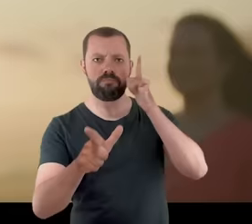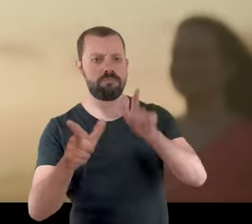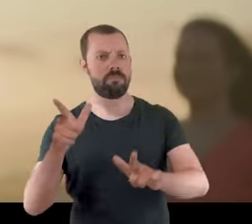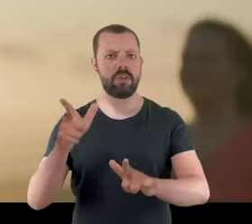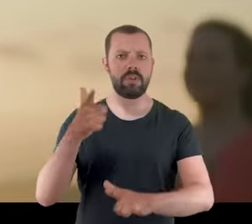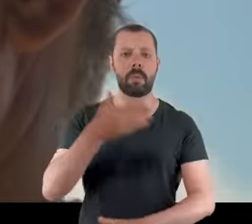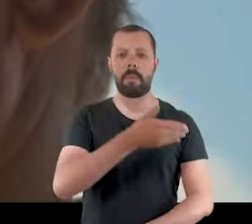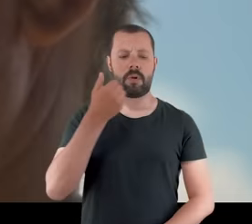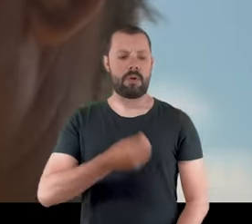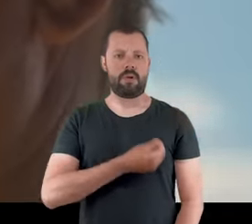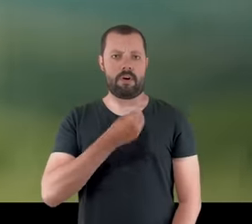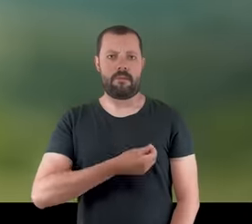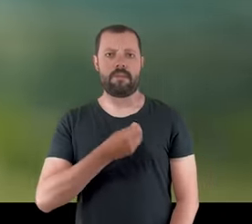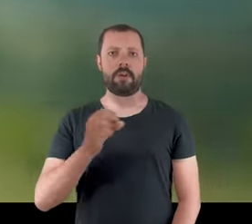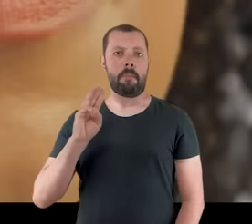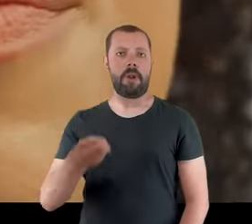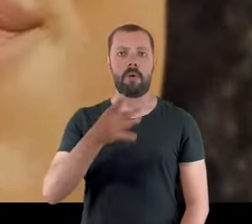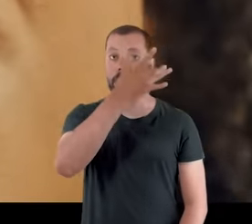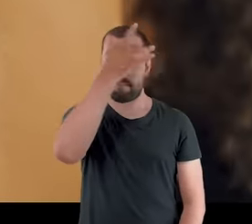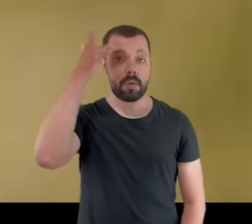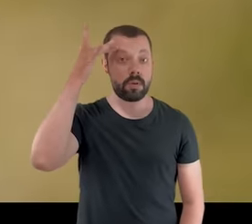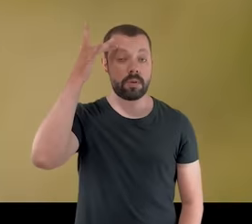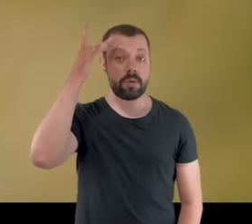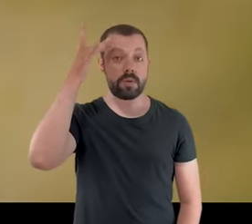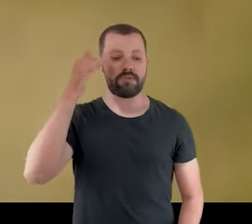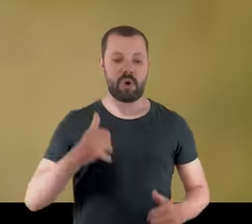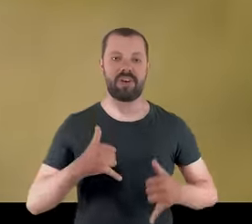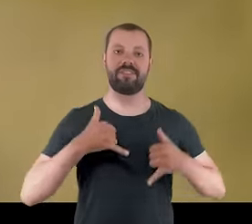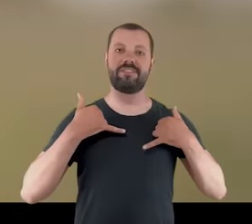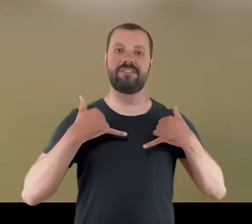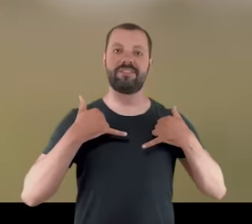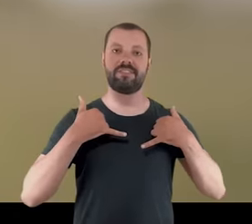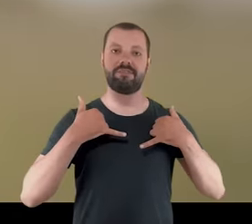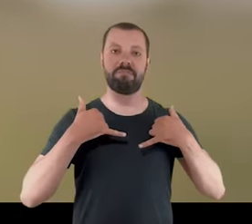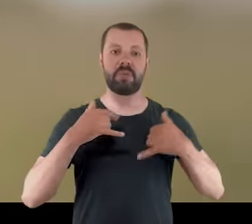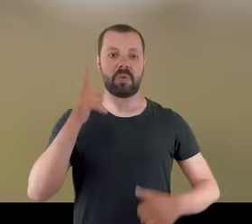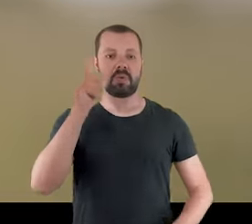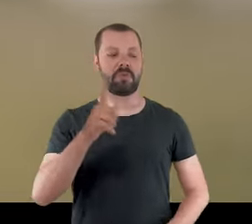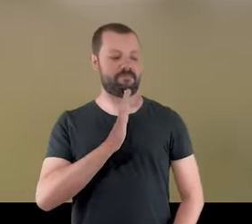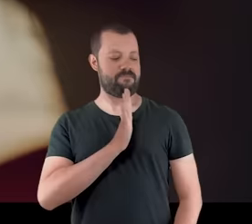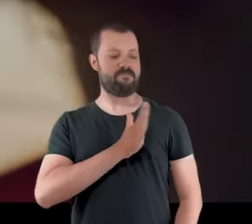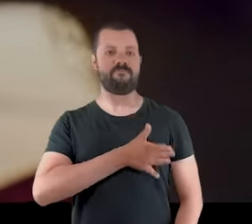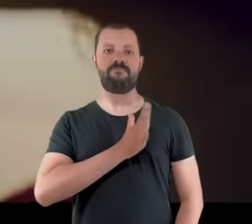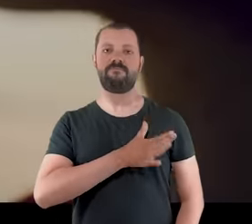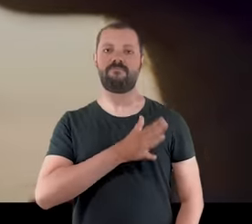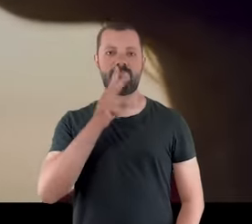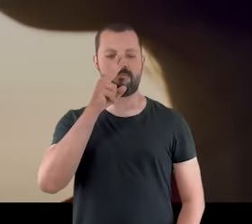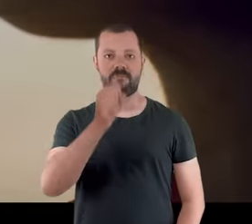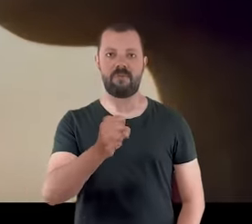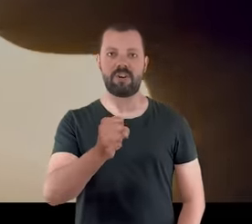vencendo desafios e melhorando a vida de milhões de pessoas, é um orgulho que reencontramos pulsando